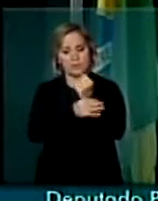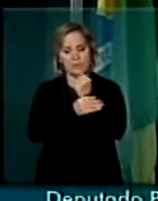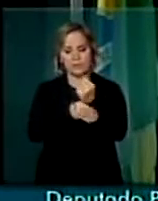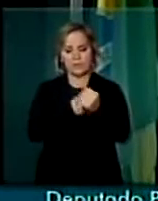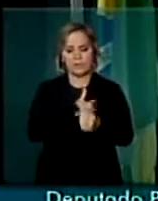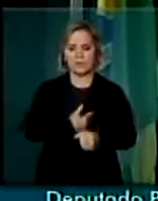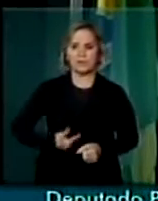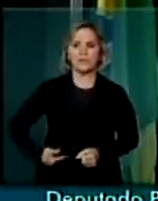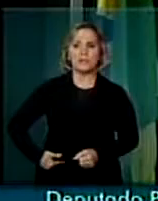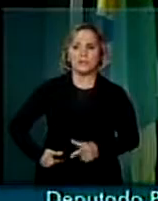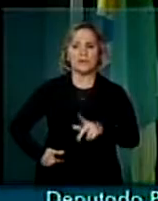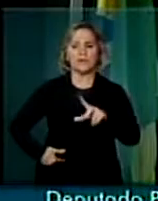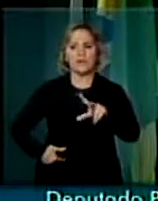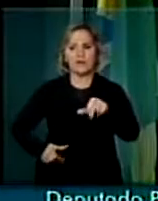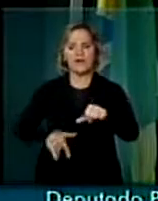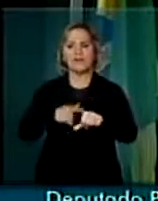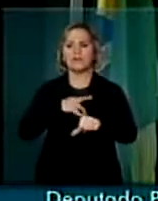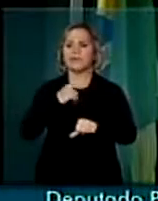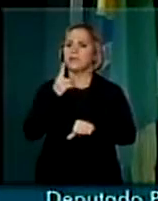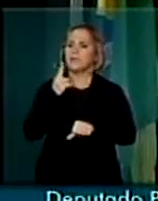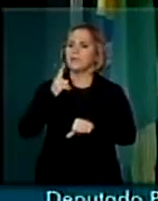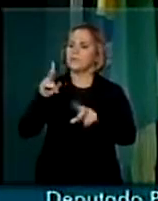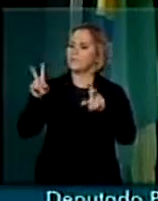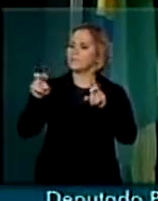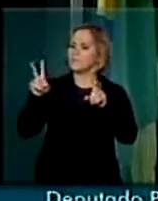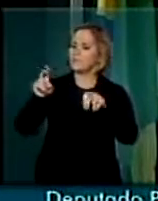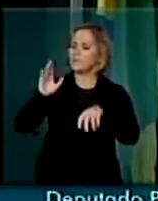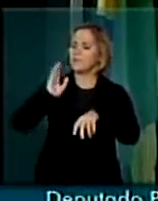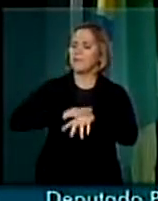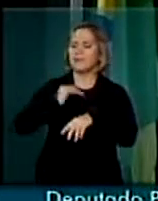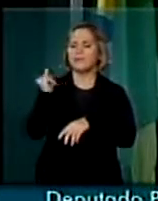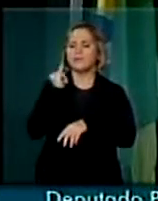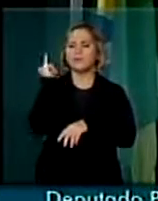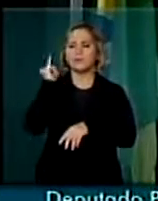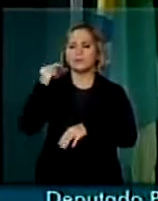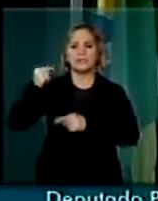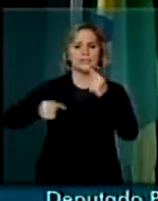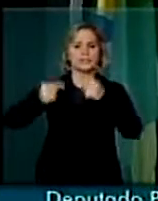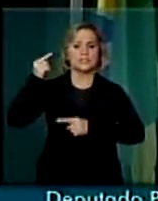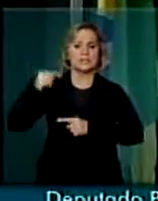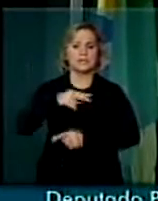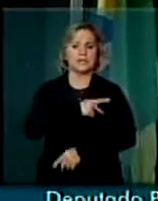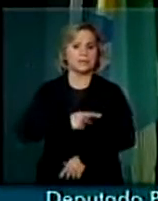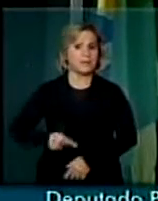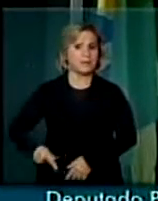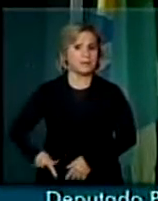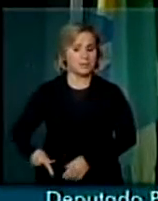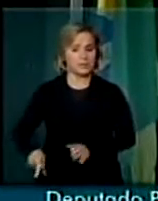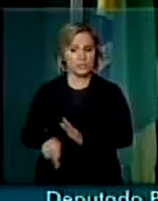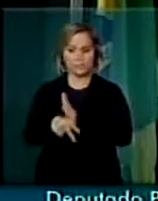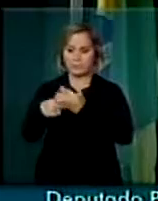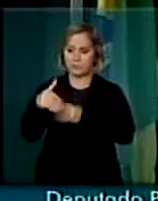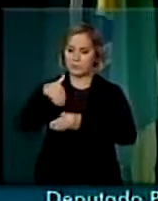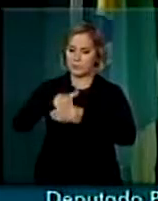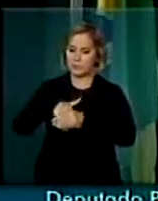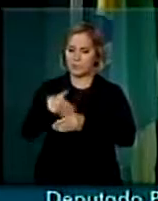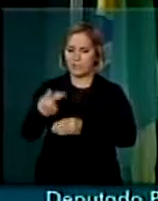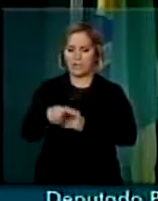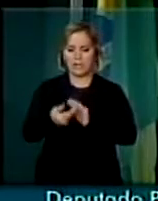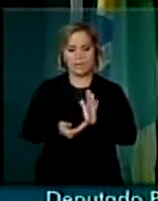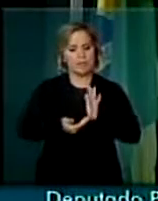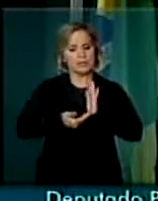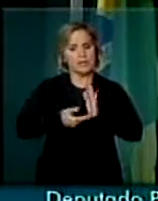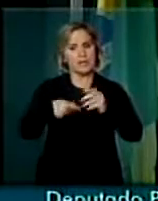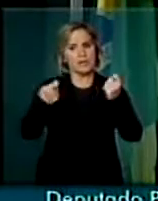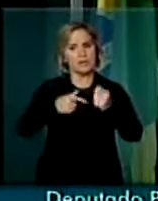um dos temas principais do debate presidencial e cabe a esta Casa ter